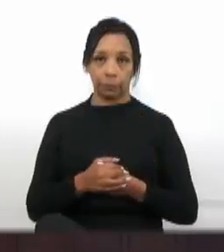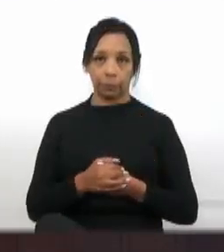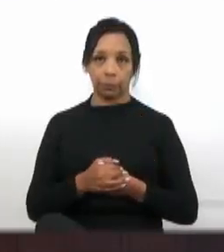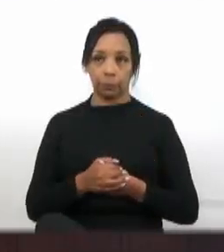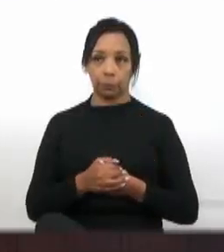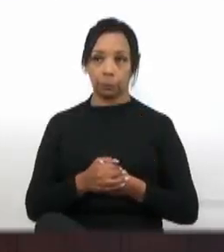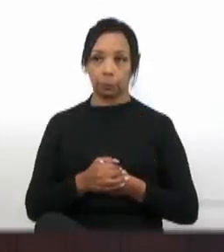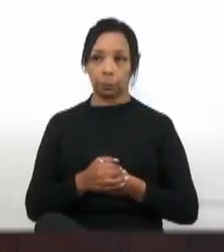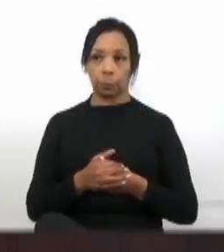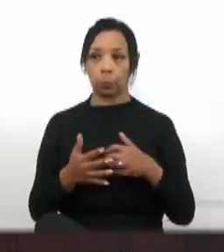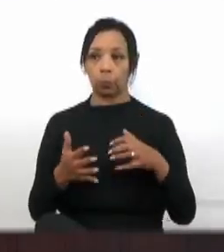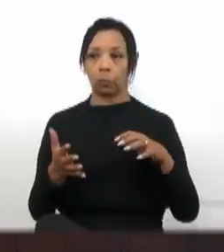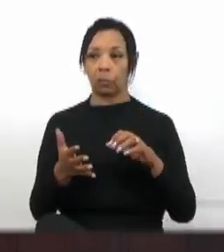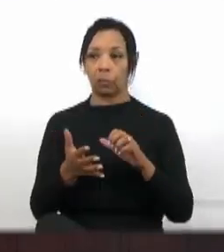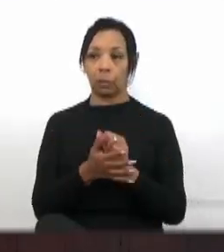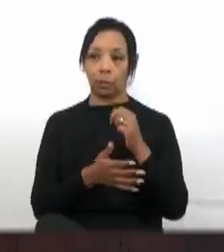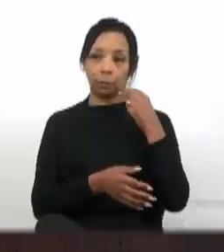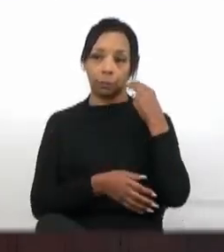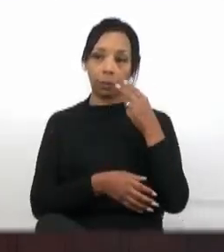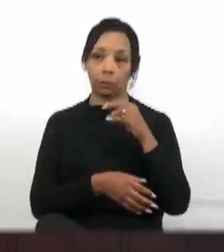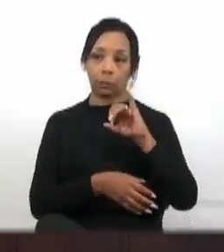Primeiro inscrito é o vereador Juninho Boi.